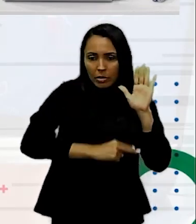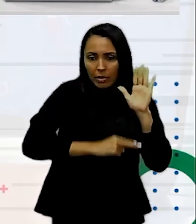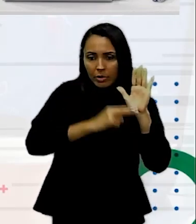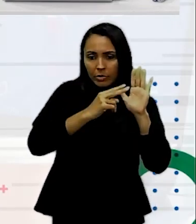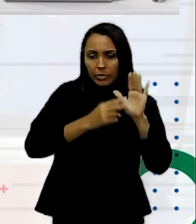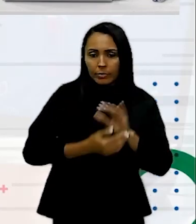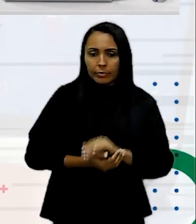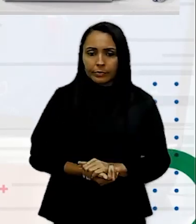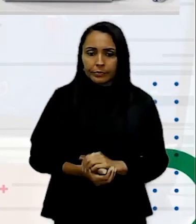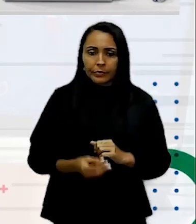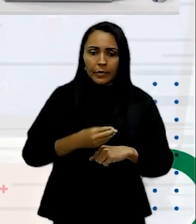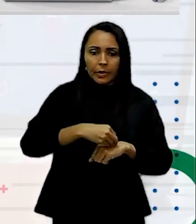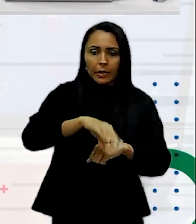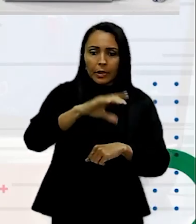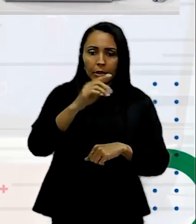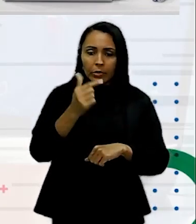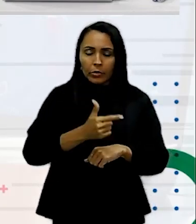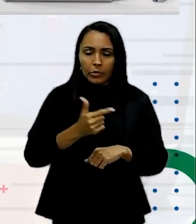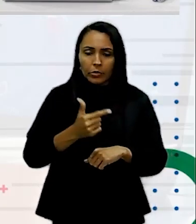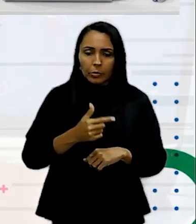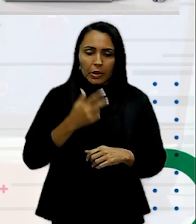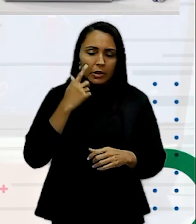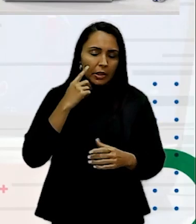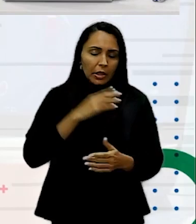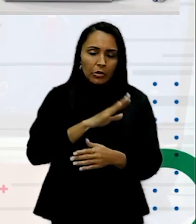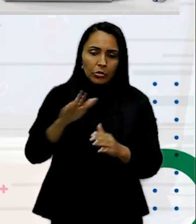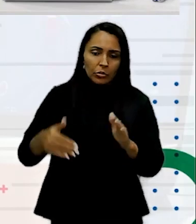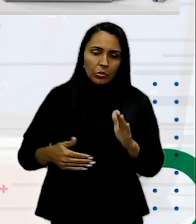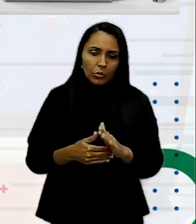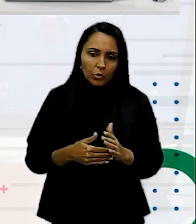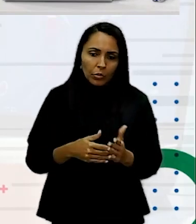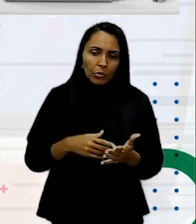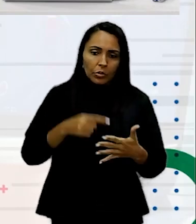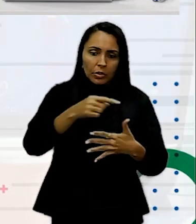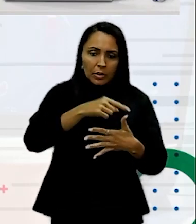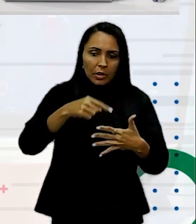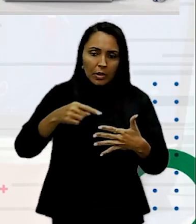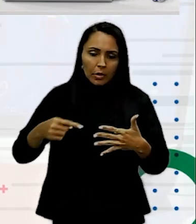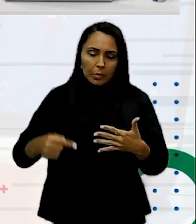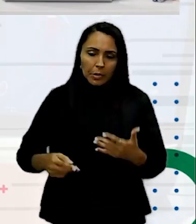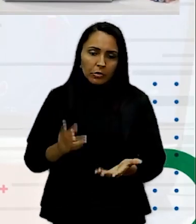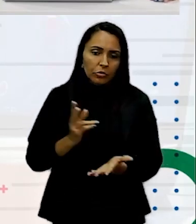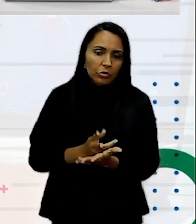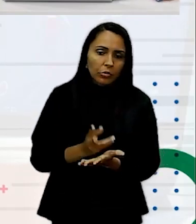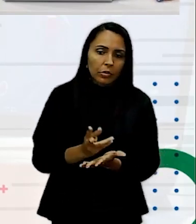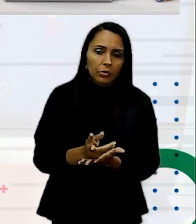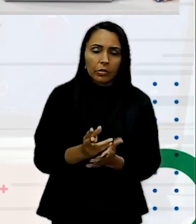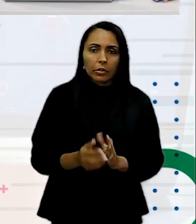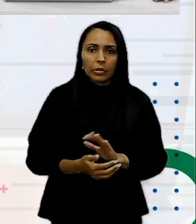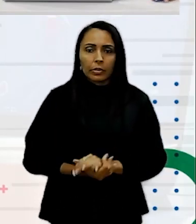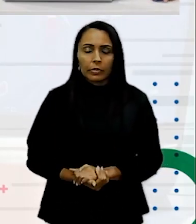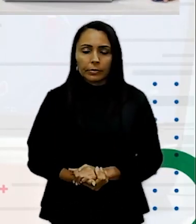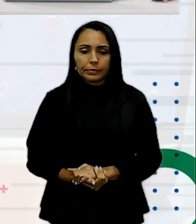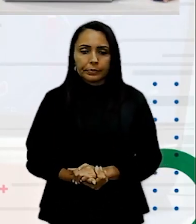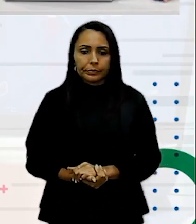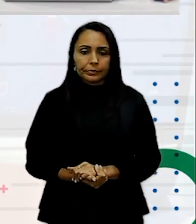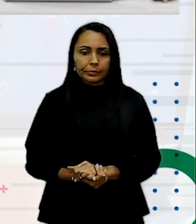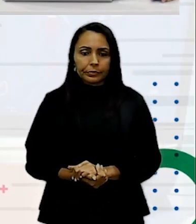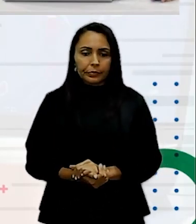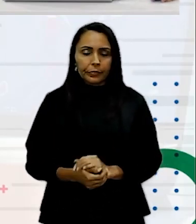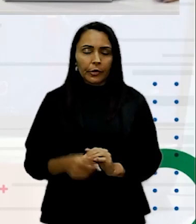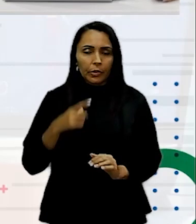Dica 2 Mantenha todos os elementos Consistentes E contínuos Aí vamos lá Eu tenho aqui